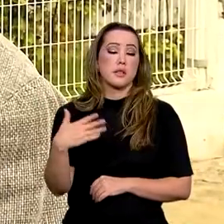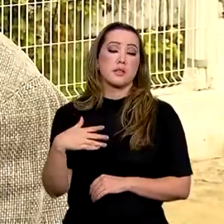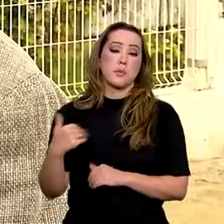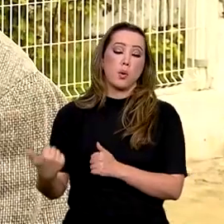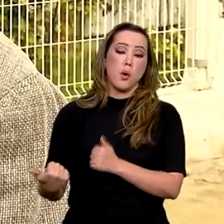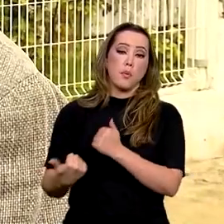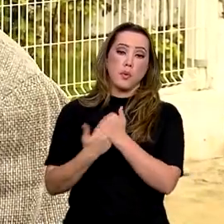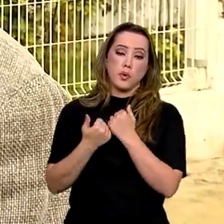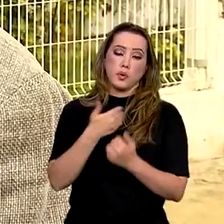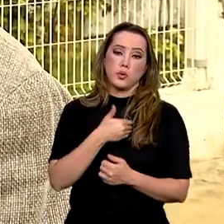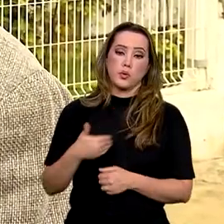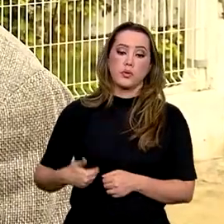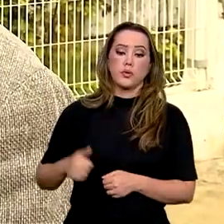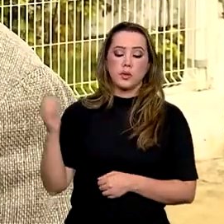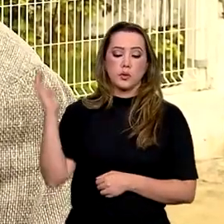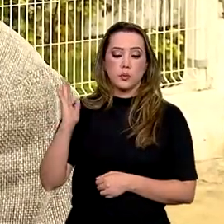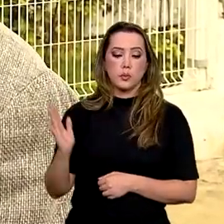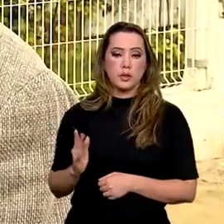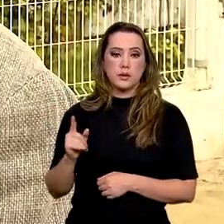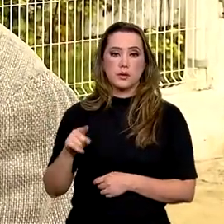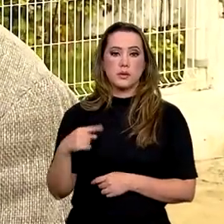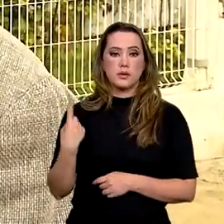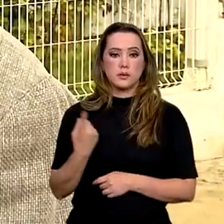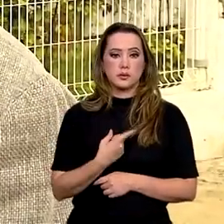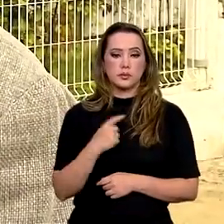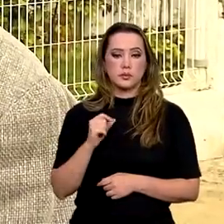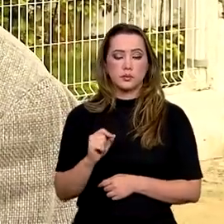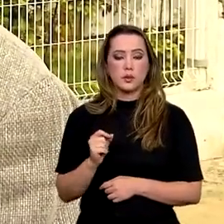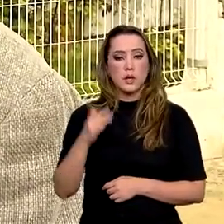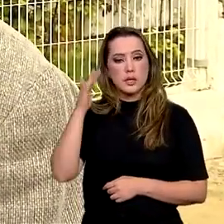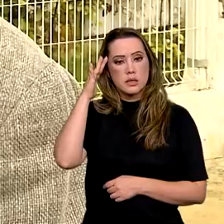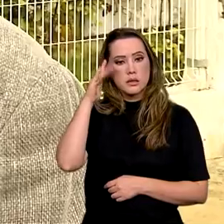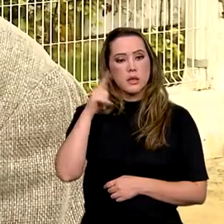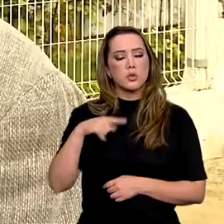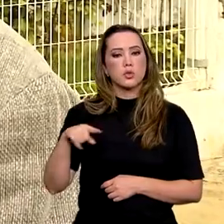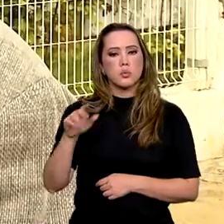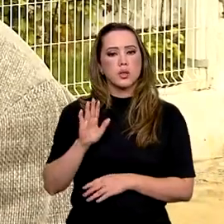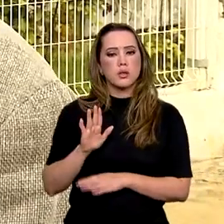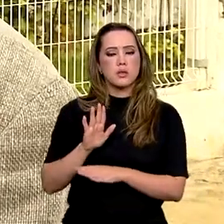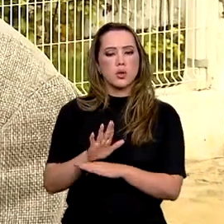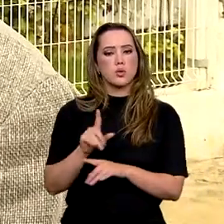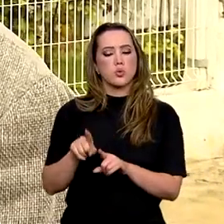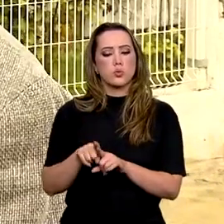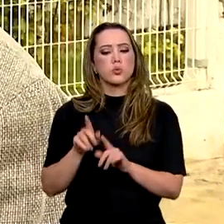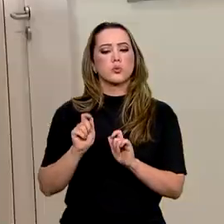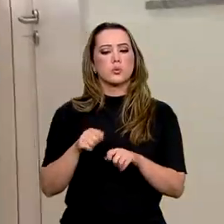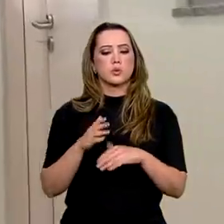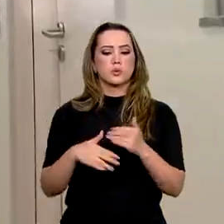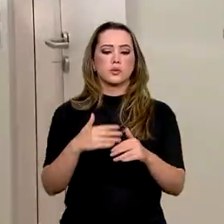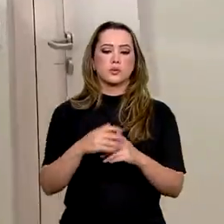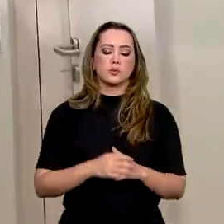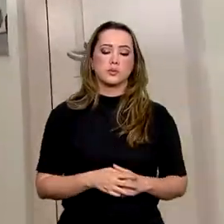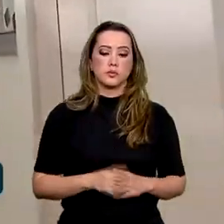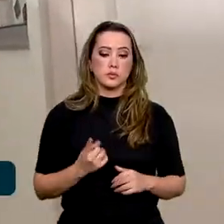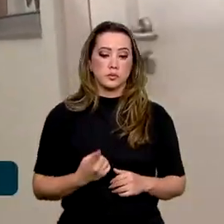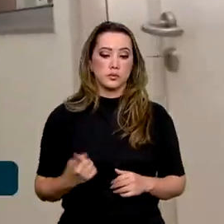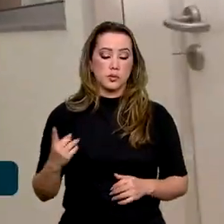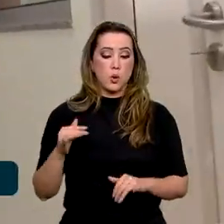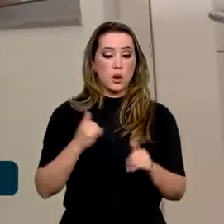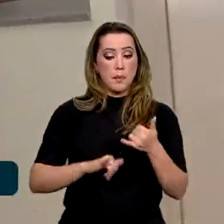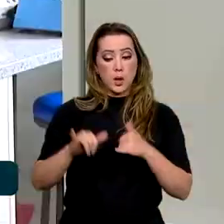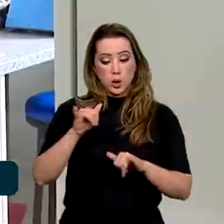governo brasileiro e esperemos que realmente essa cooperação, essa ajuda, esse apoio possa continuar. O laboratório tem